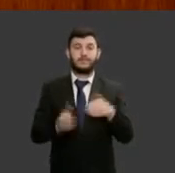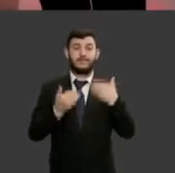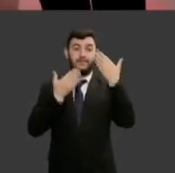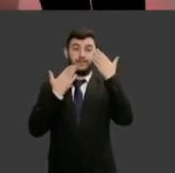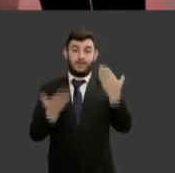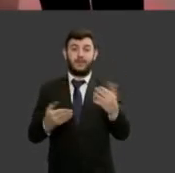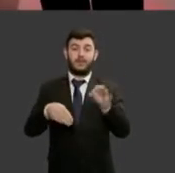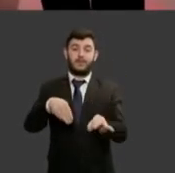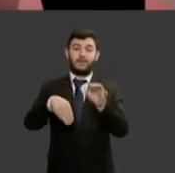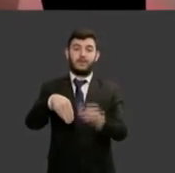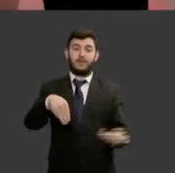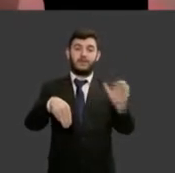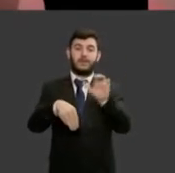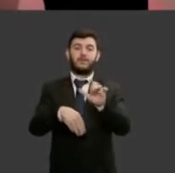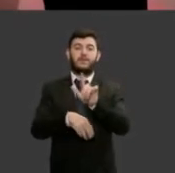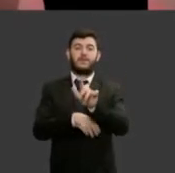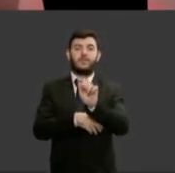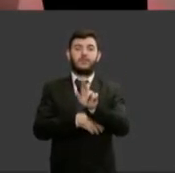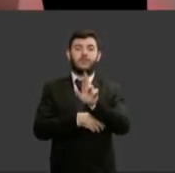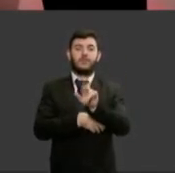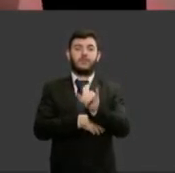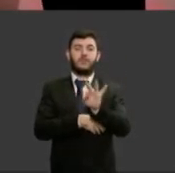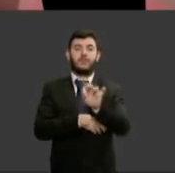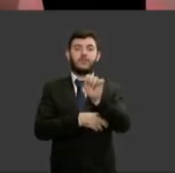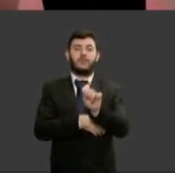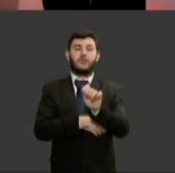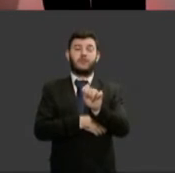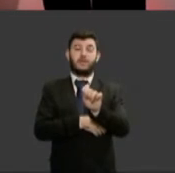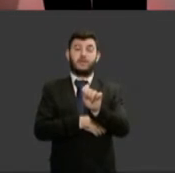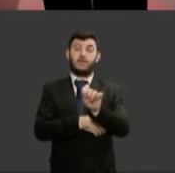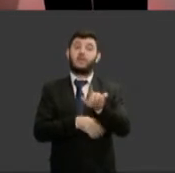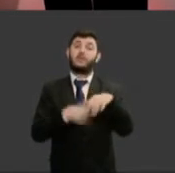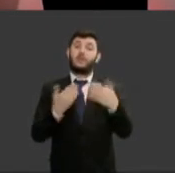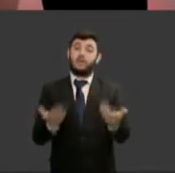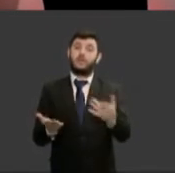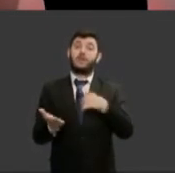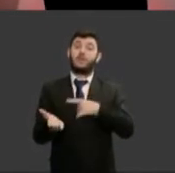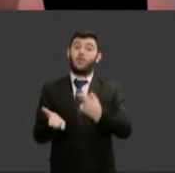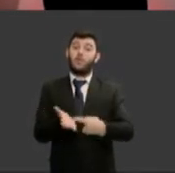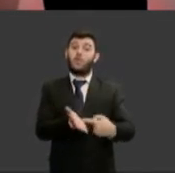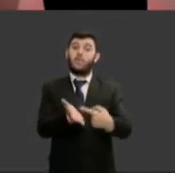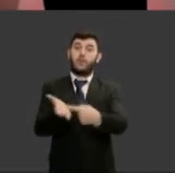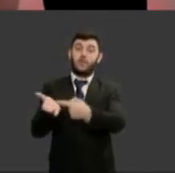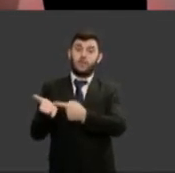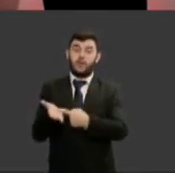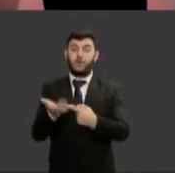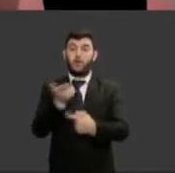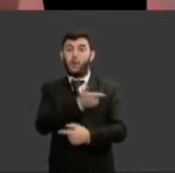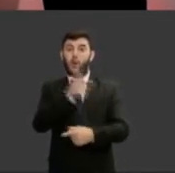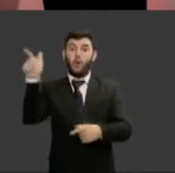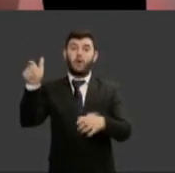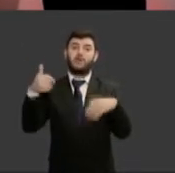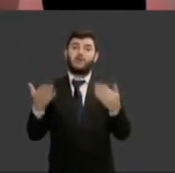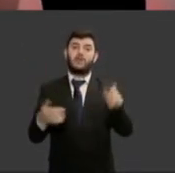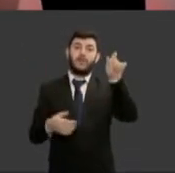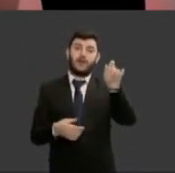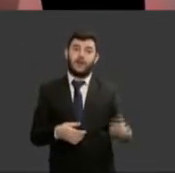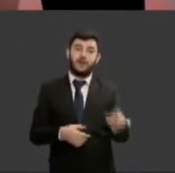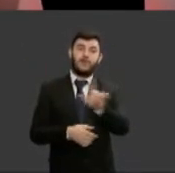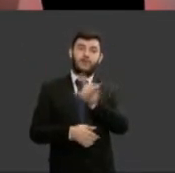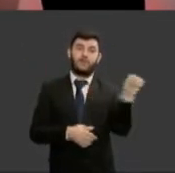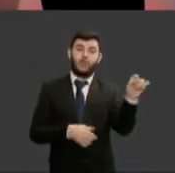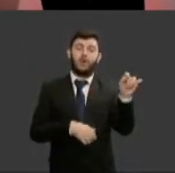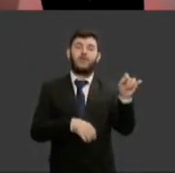obrigada ministra Laurita Vaz por motivo de outros compromissos na agenda a ministra Laurita terá que se ausentar